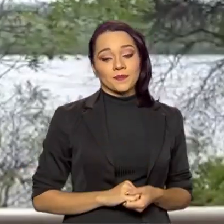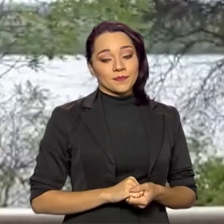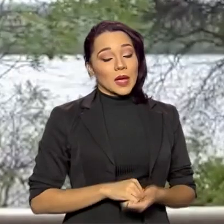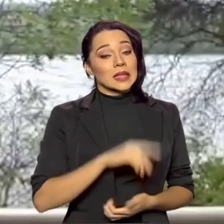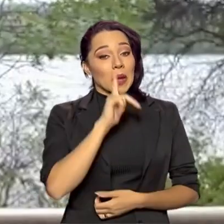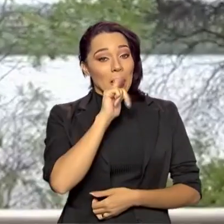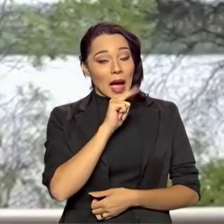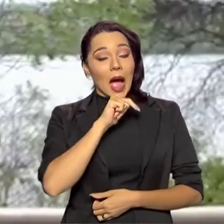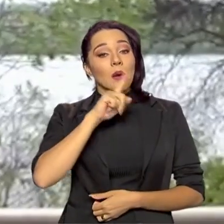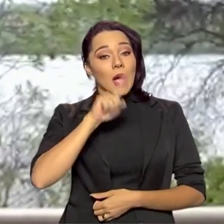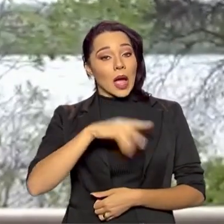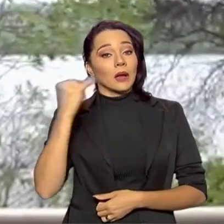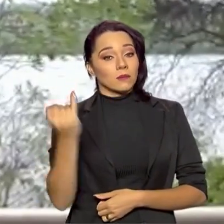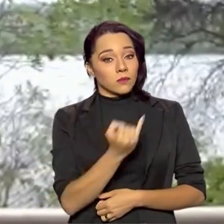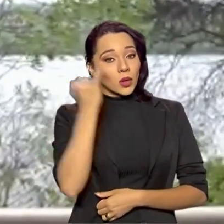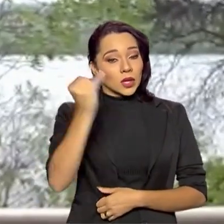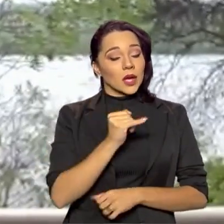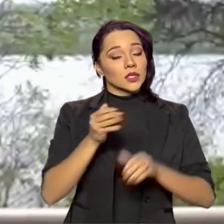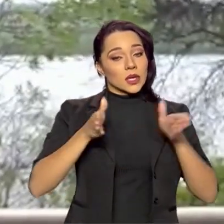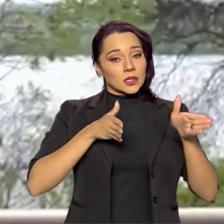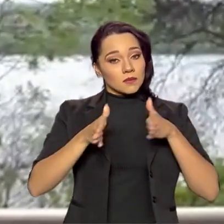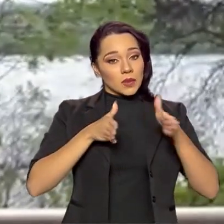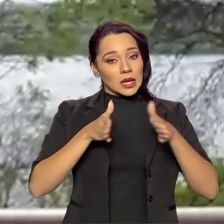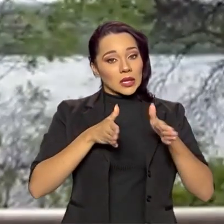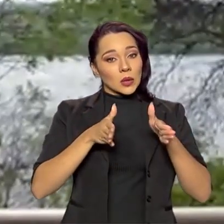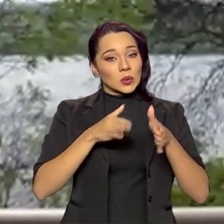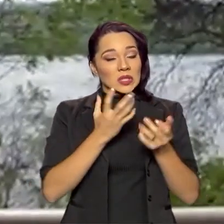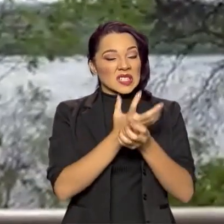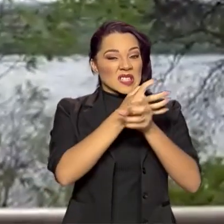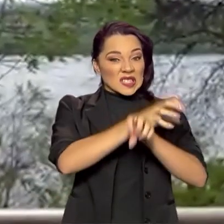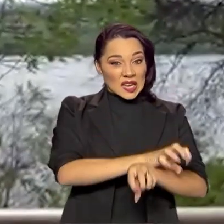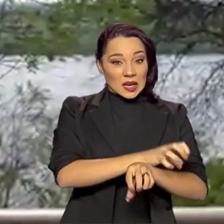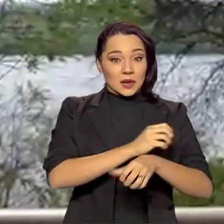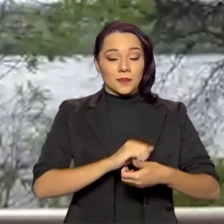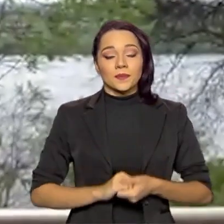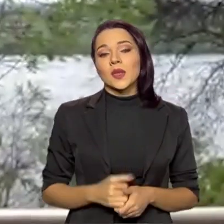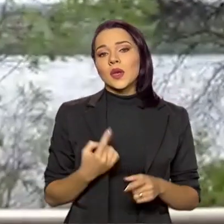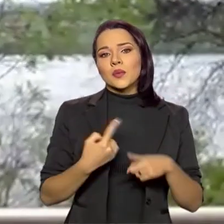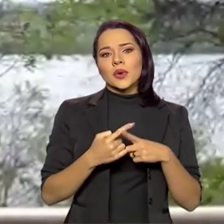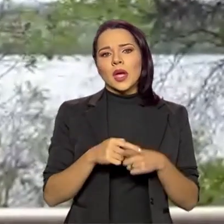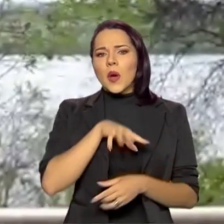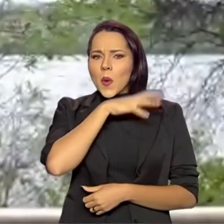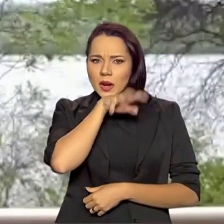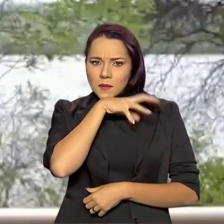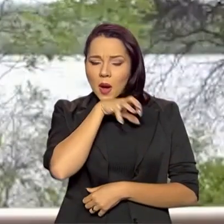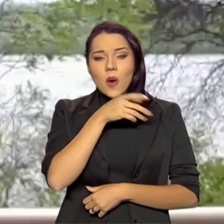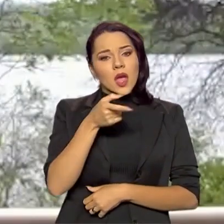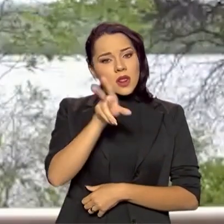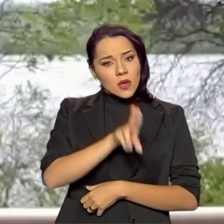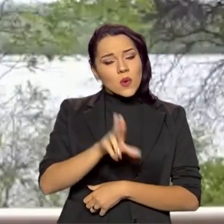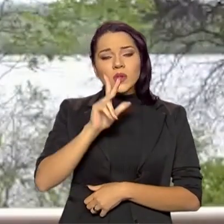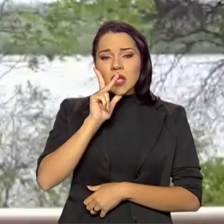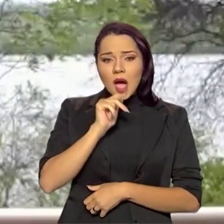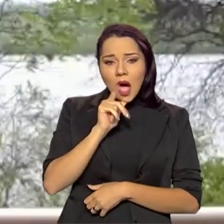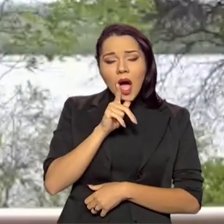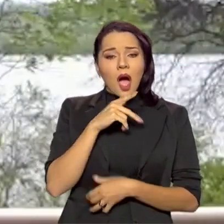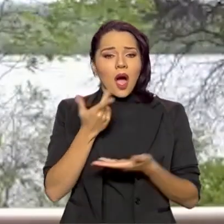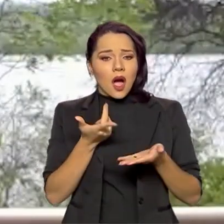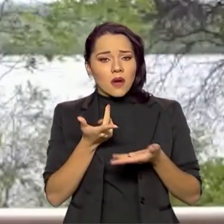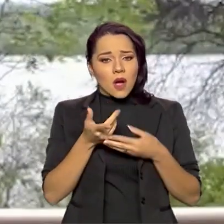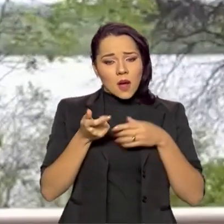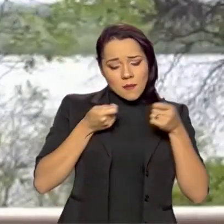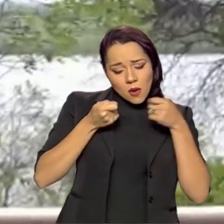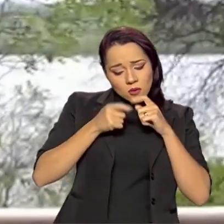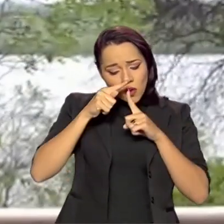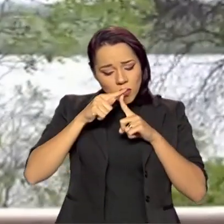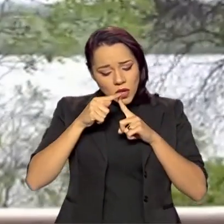extrema importância durante essa extrema seca, porque o animal usa a água para controle